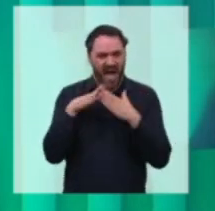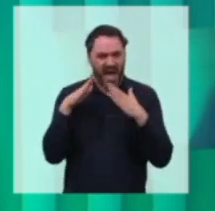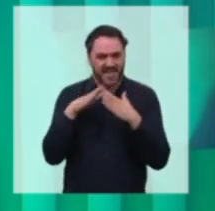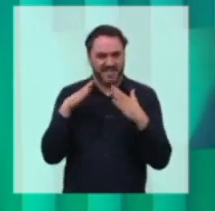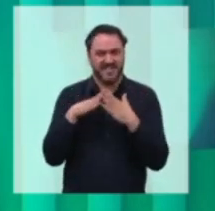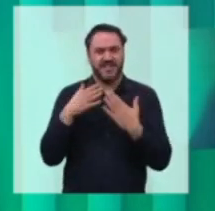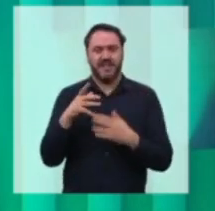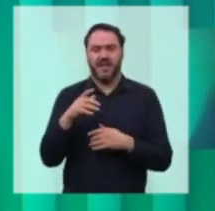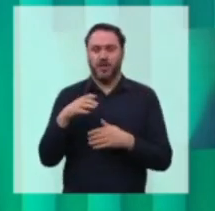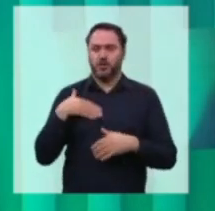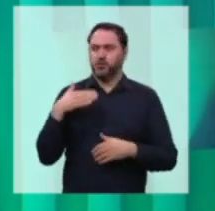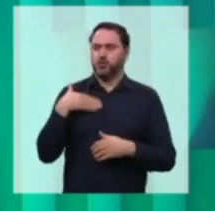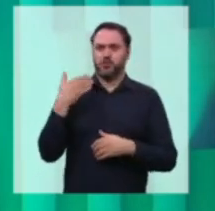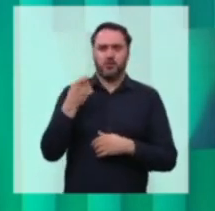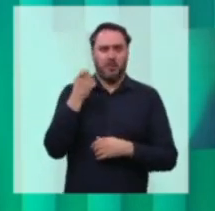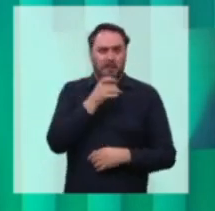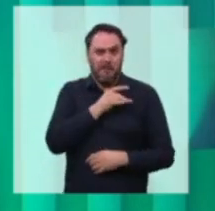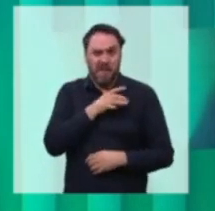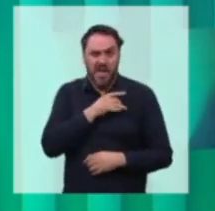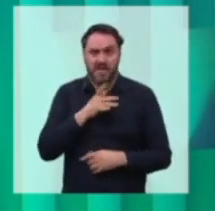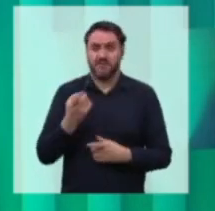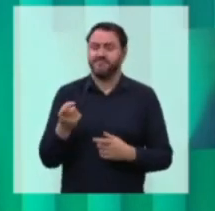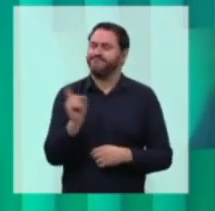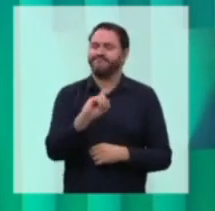Não caia nesse papo. Não caia no papo do carro de som que passa mentindo na sua rua.